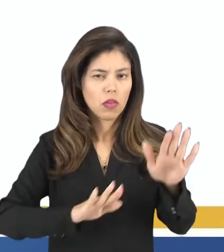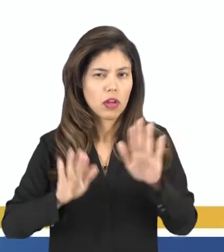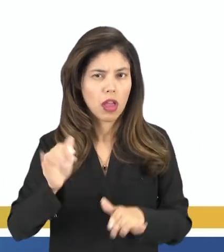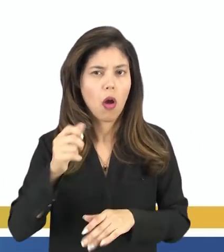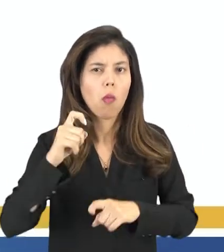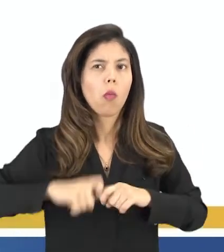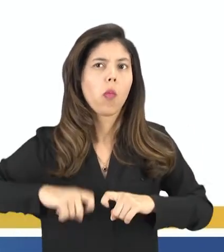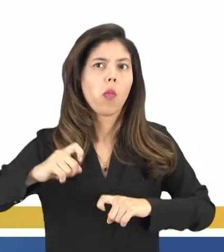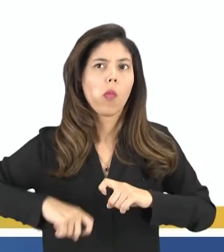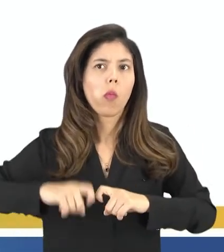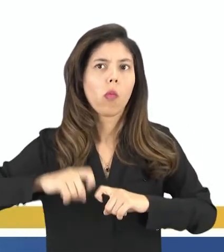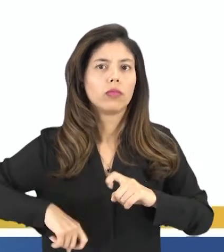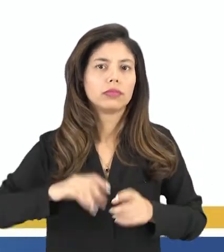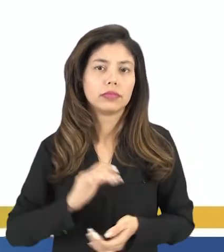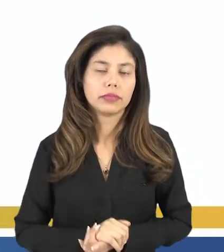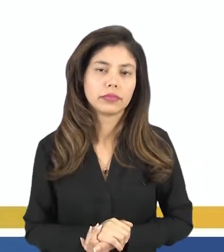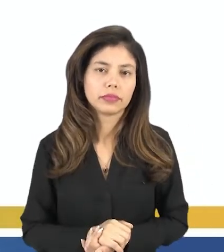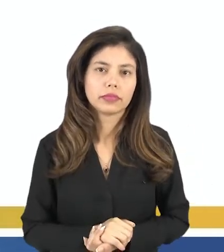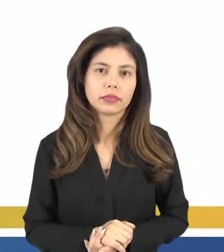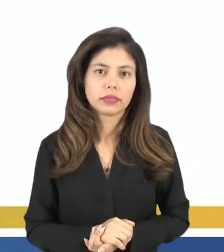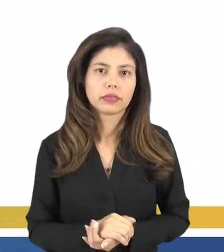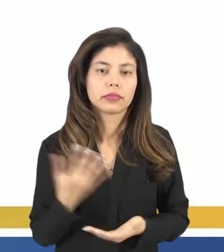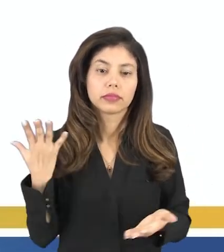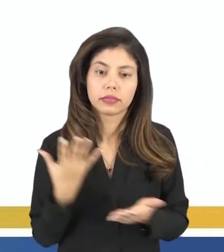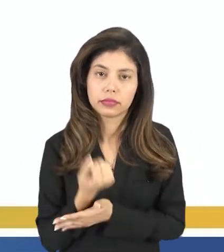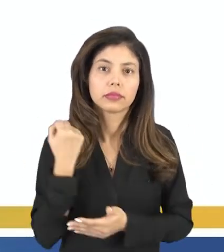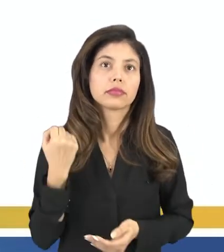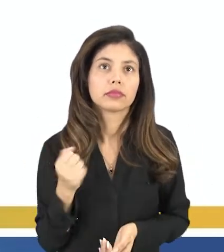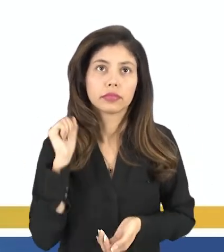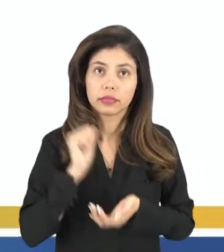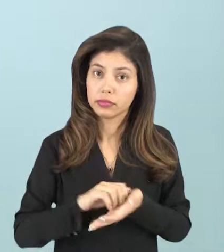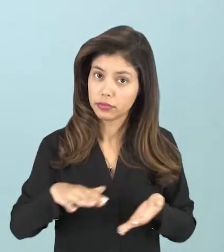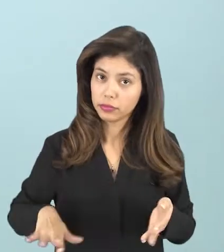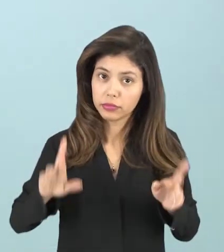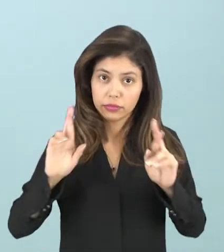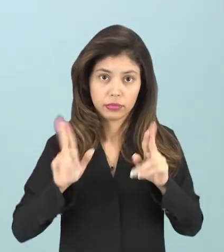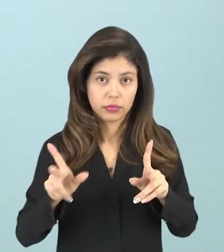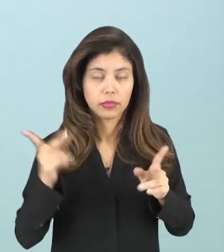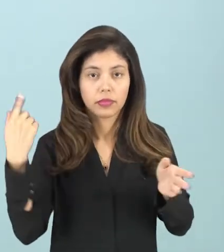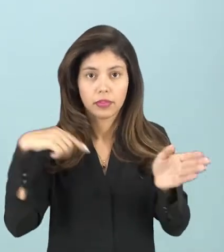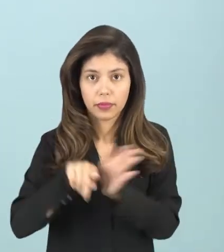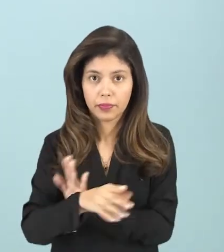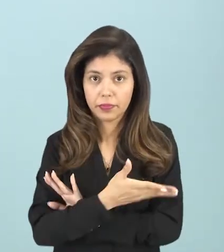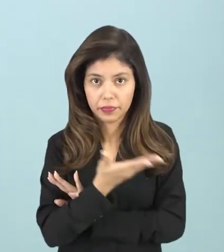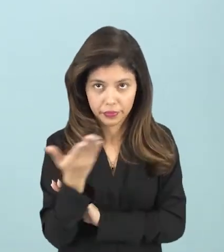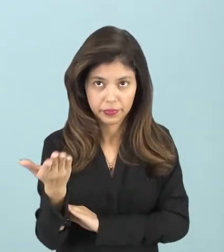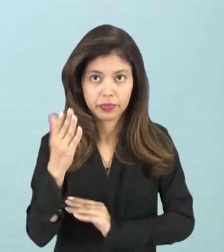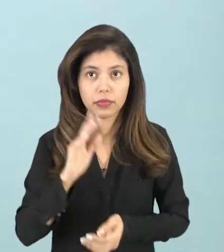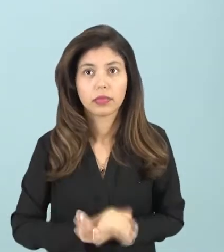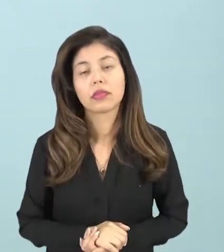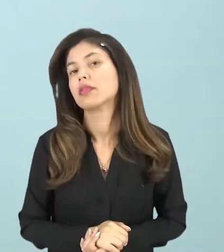sexual. Hoje resolvi adotar um exercitando diferente, com uma pergunta